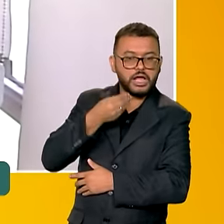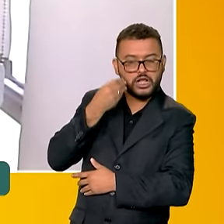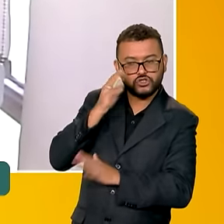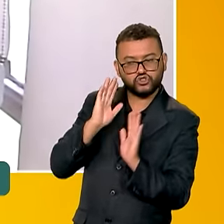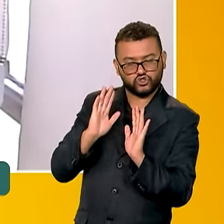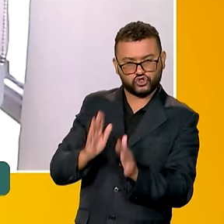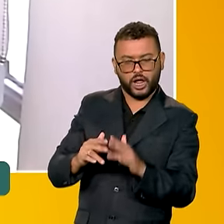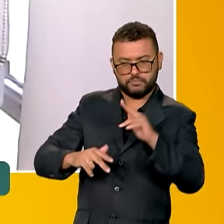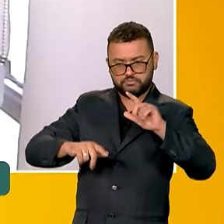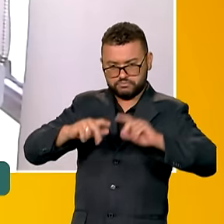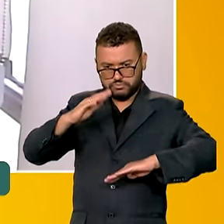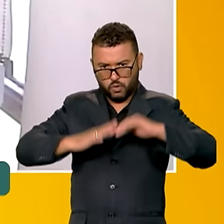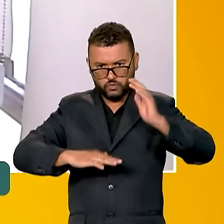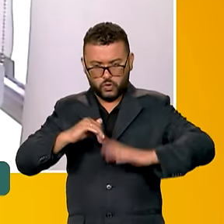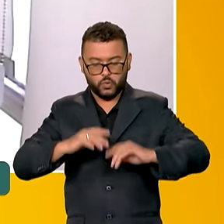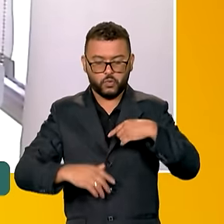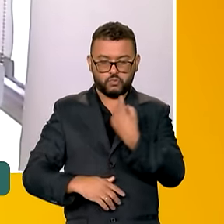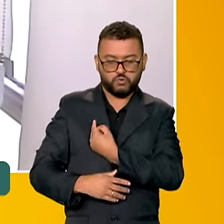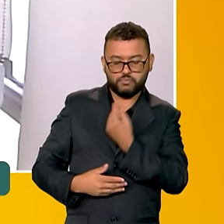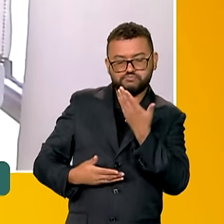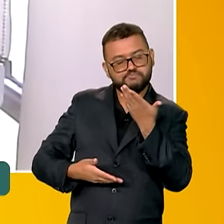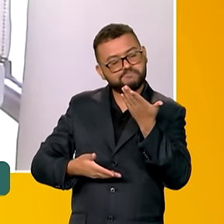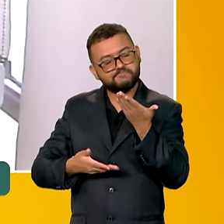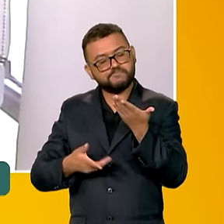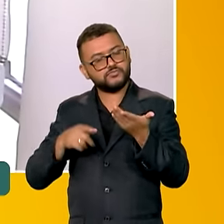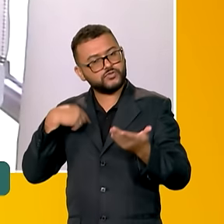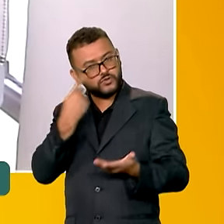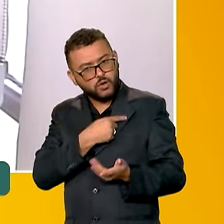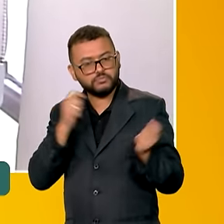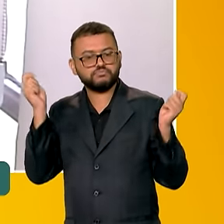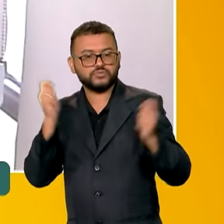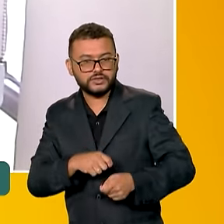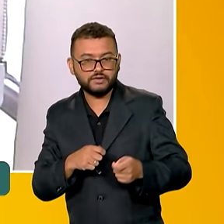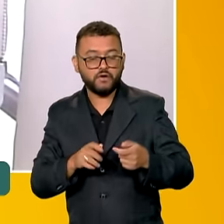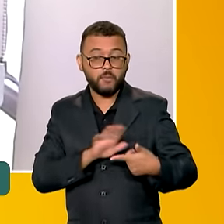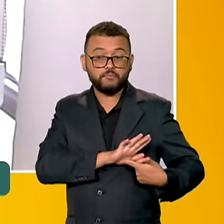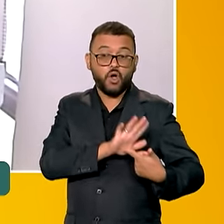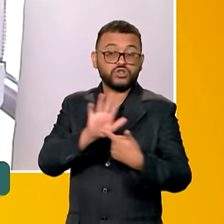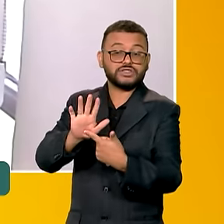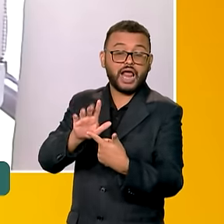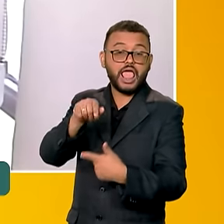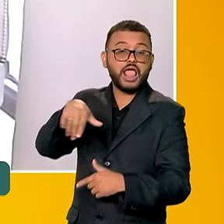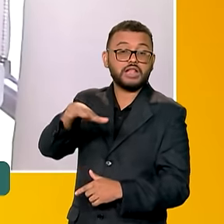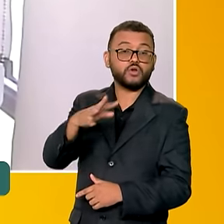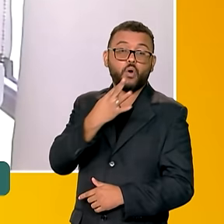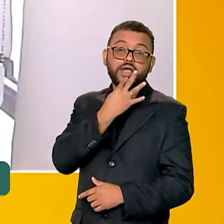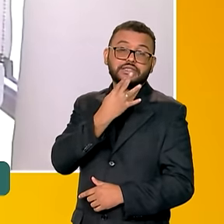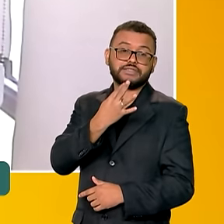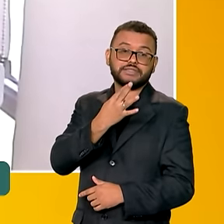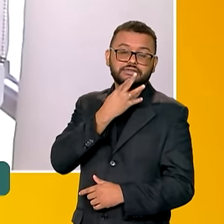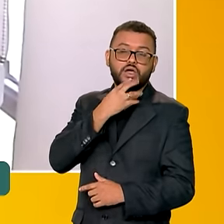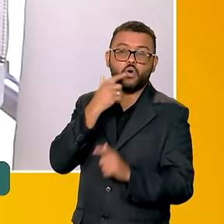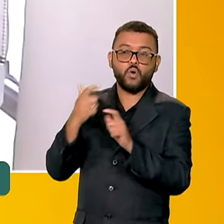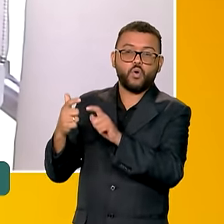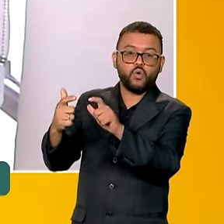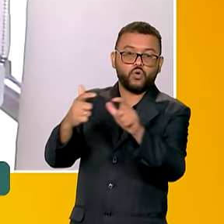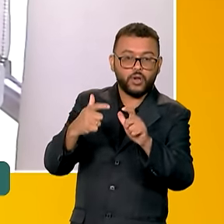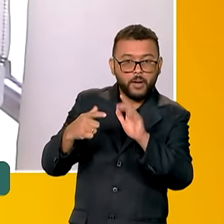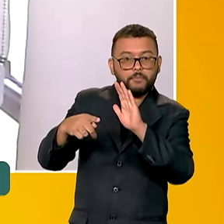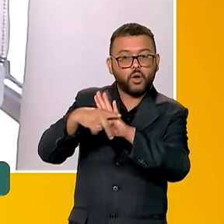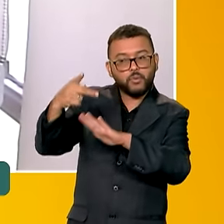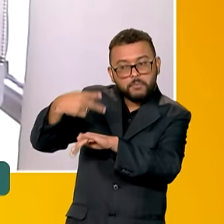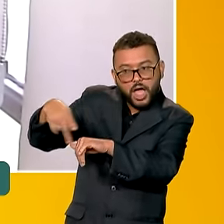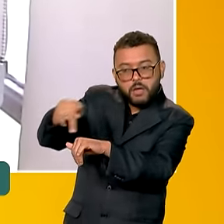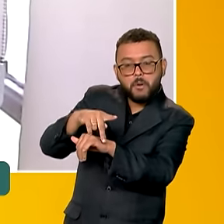especialistas. Então, a gente teve a oportunidade de levar ao conhecimento de outras organizações, outros